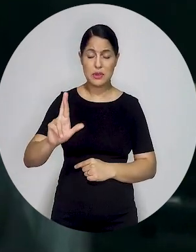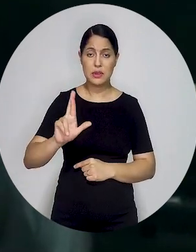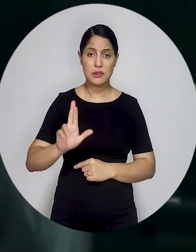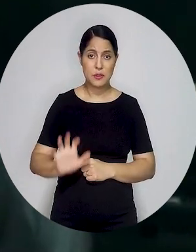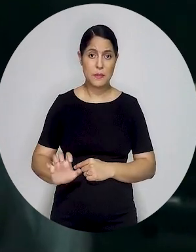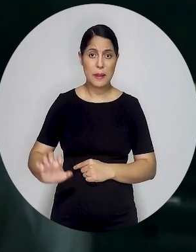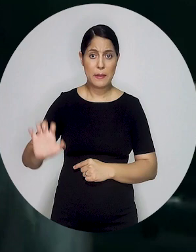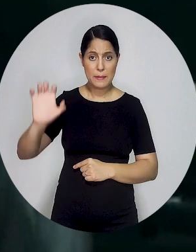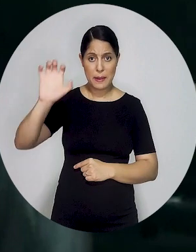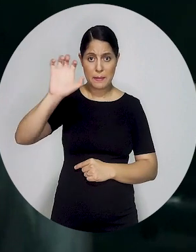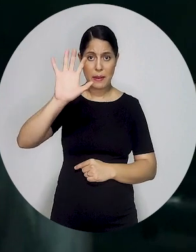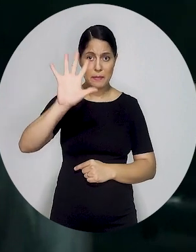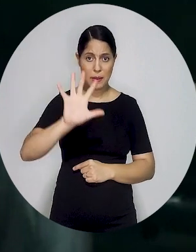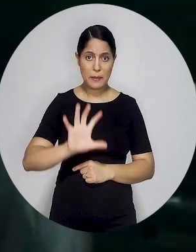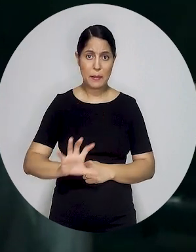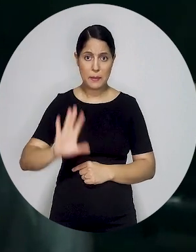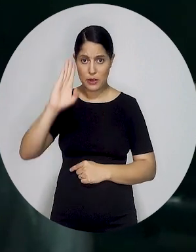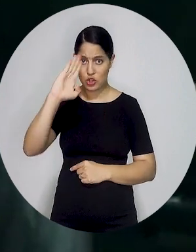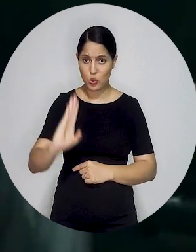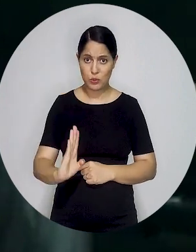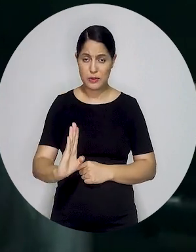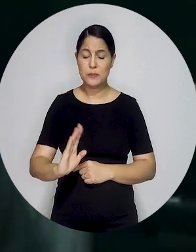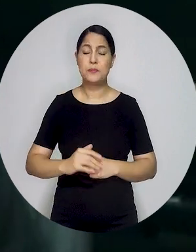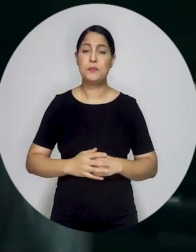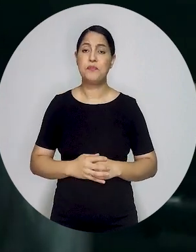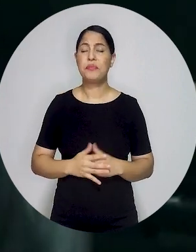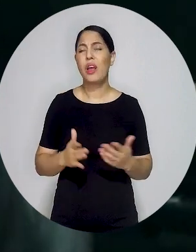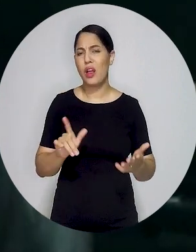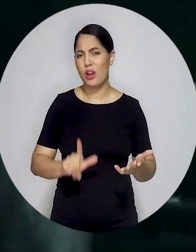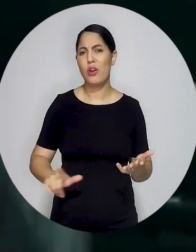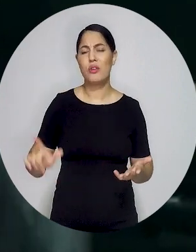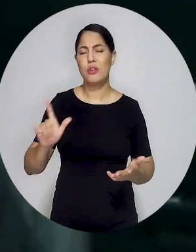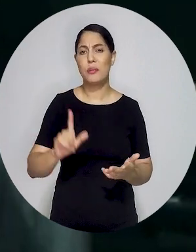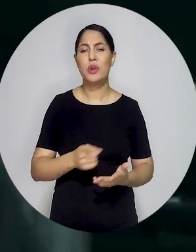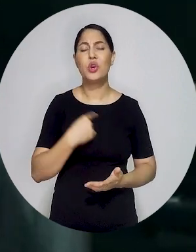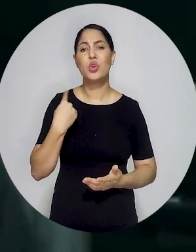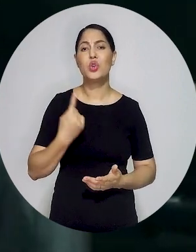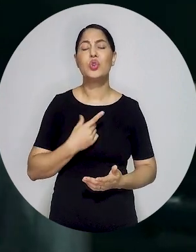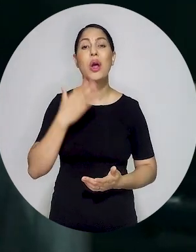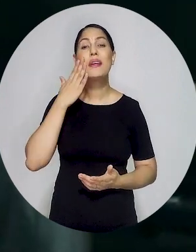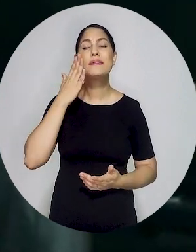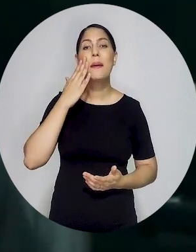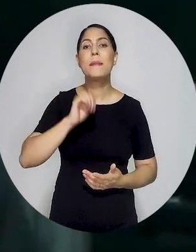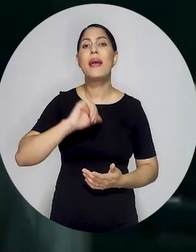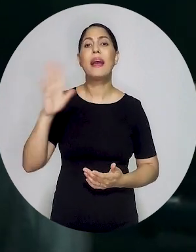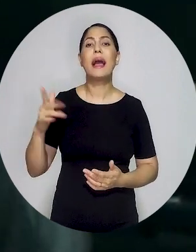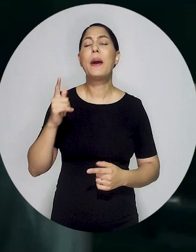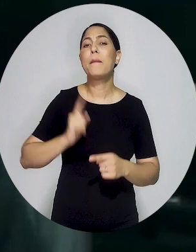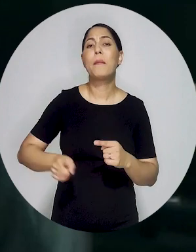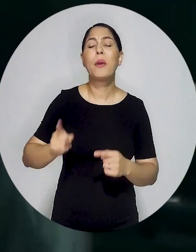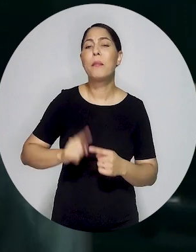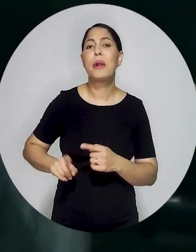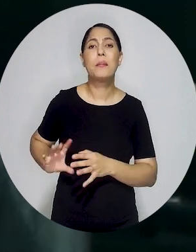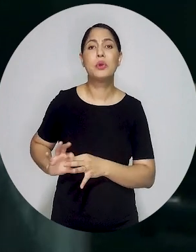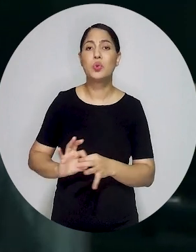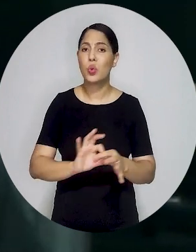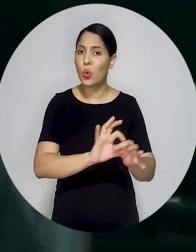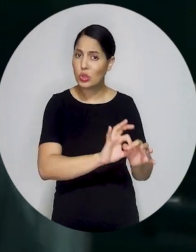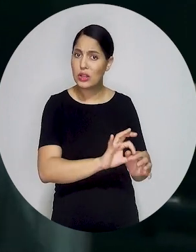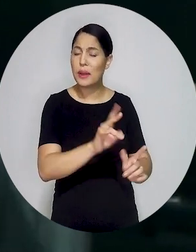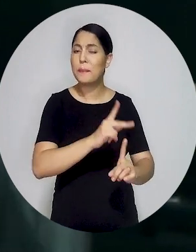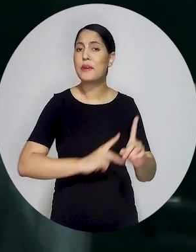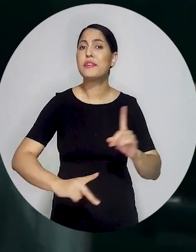menos um representante de cada estado da federação. Isso é importante para a gente poder ter uma dimensão de todos os problemas